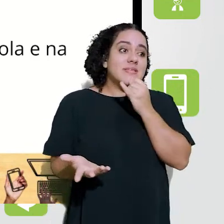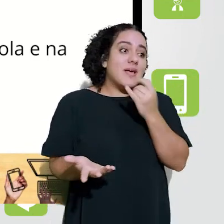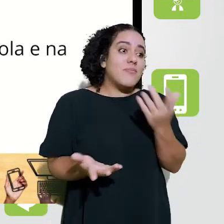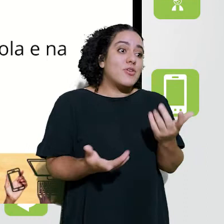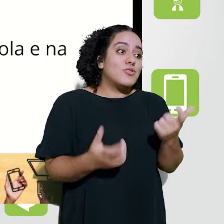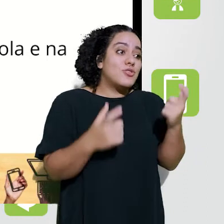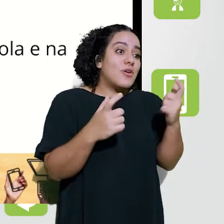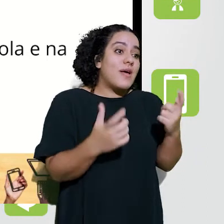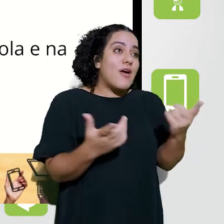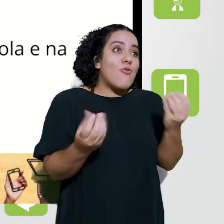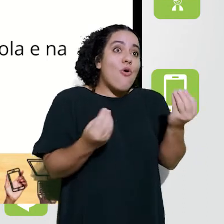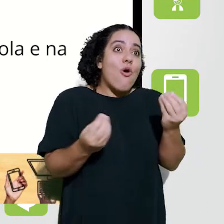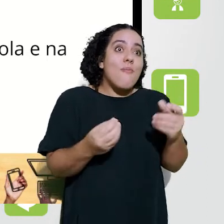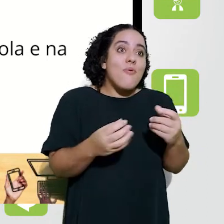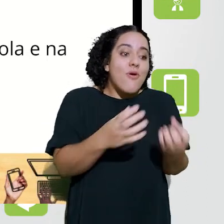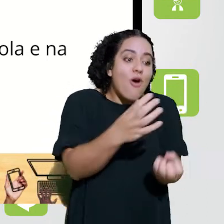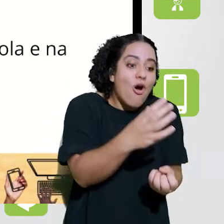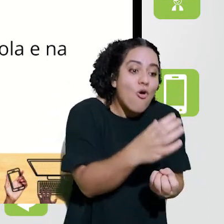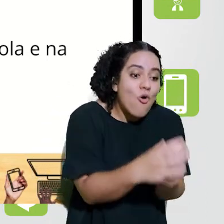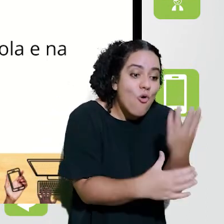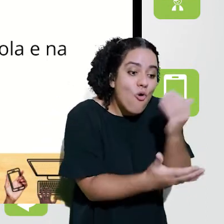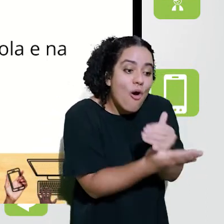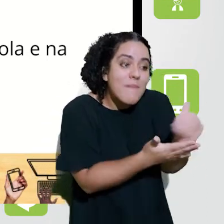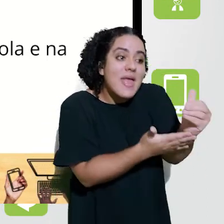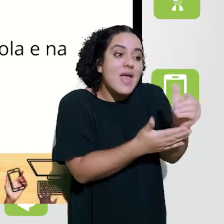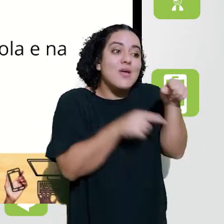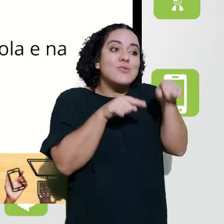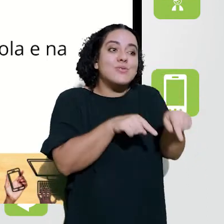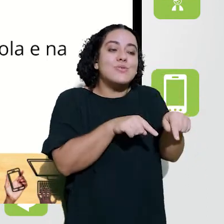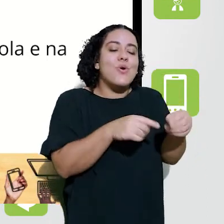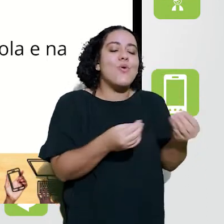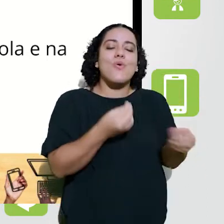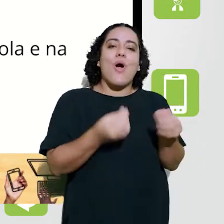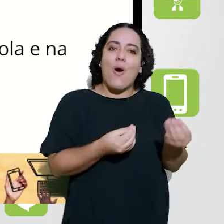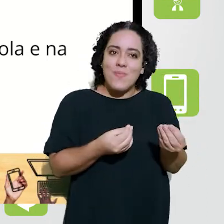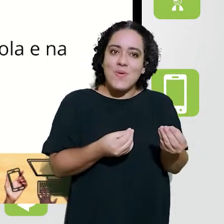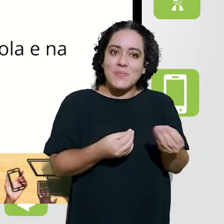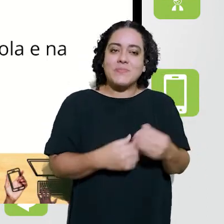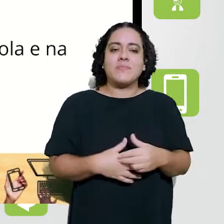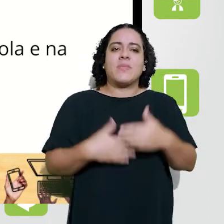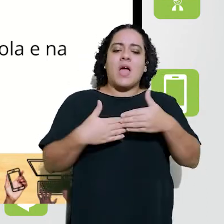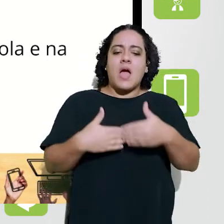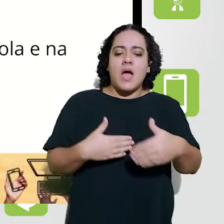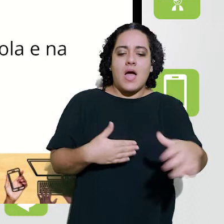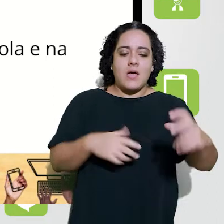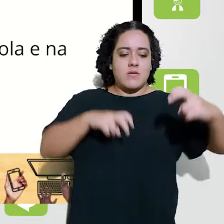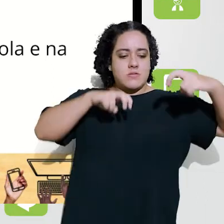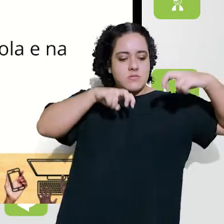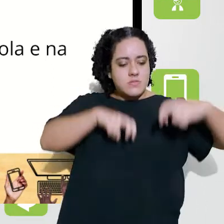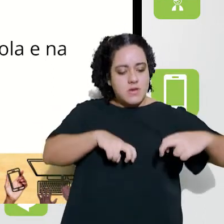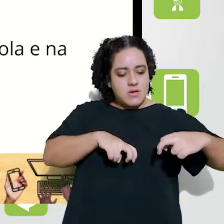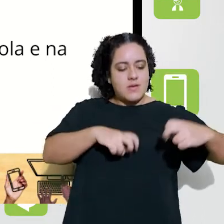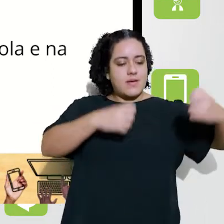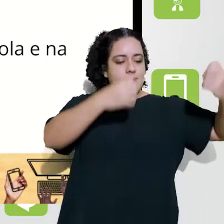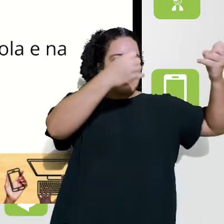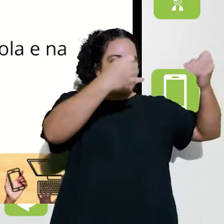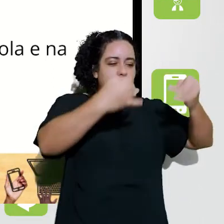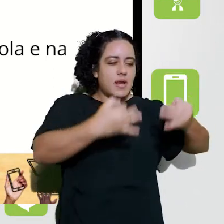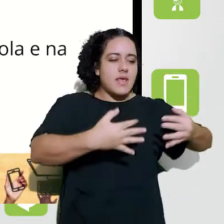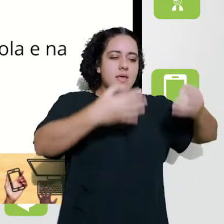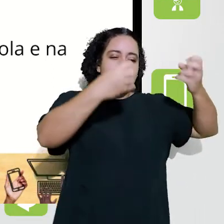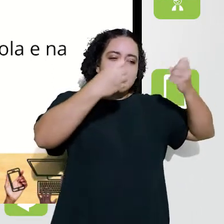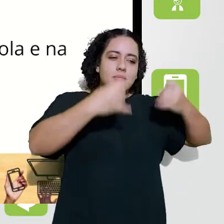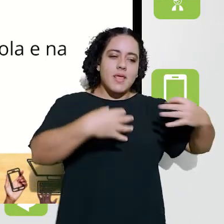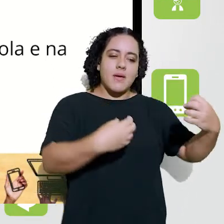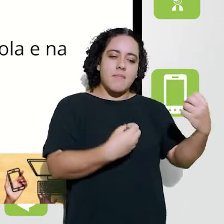isso está acontecendo, de onde nasceu, qual a origem, qual a gênese de tudo isso. A partir do momento